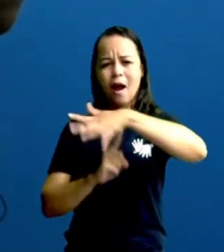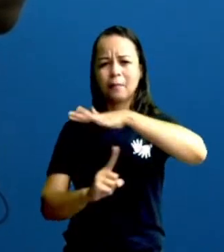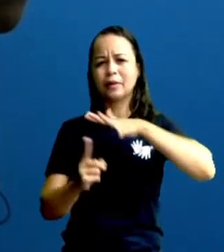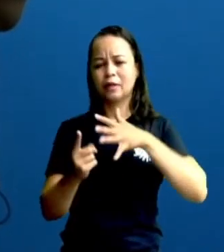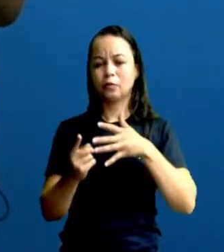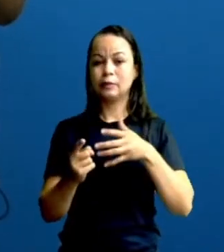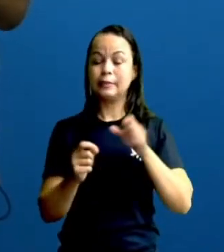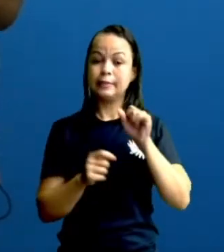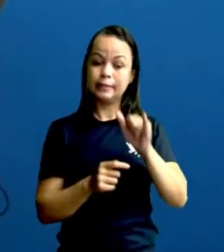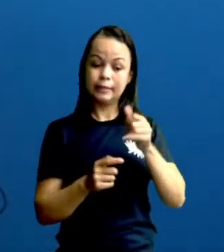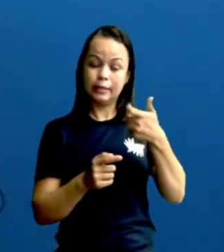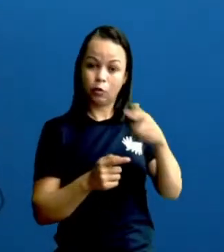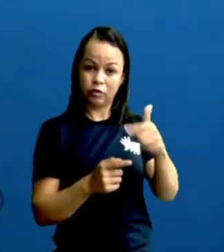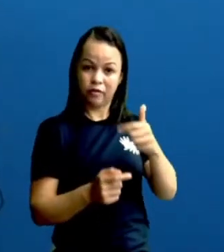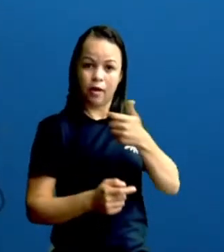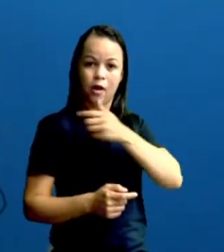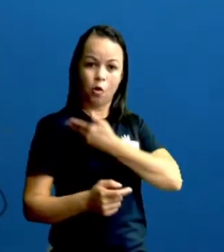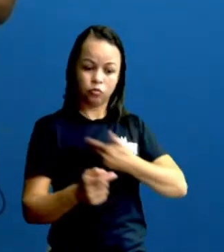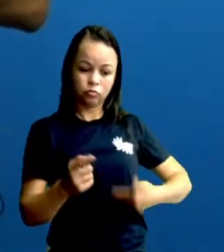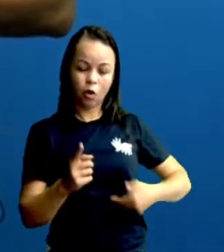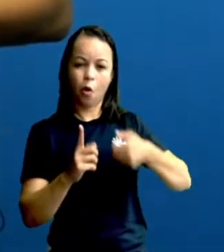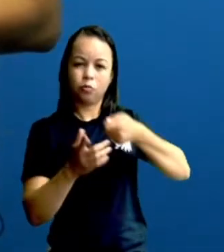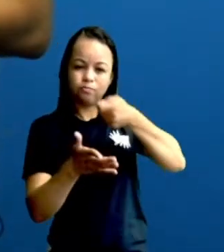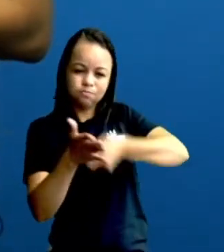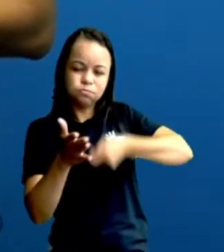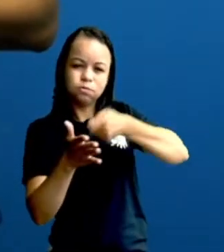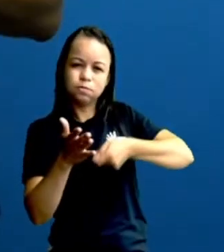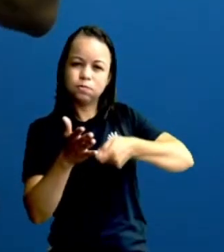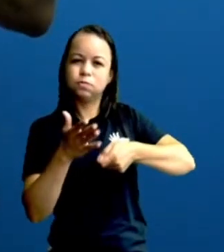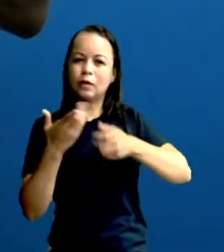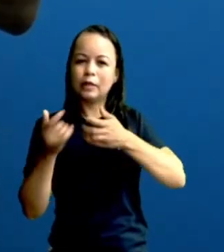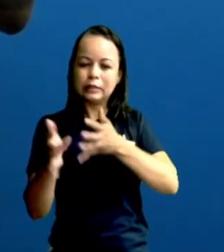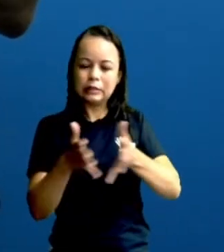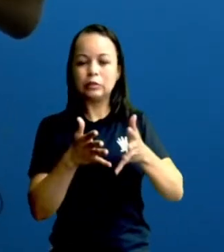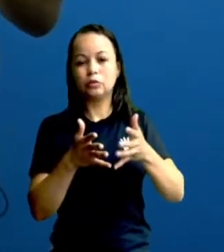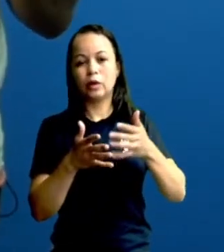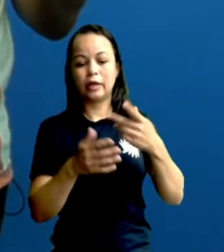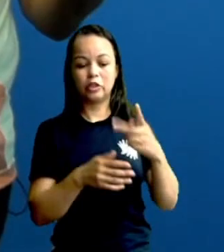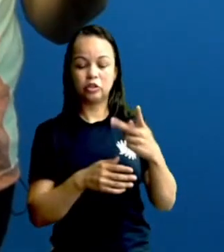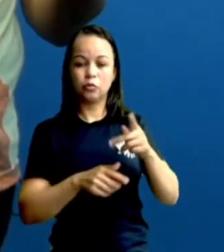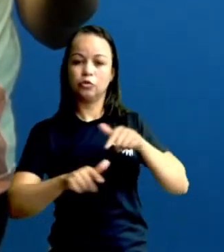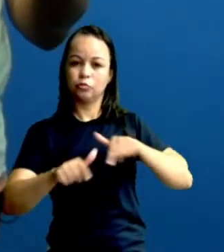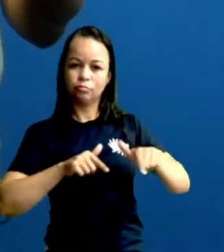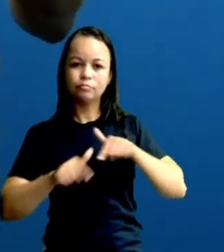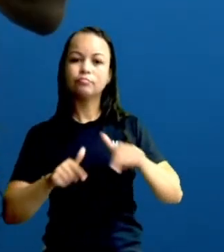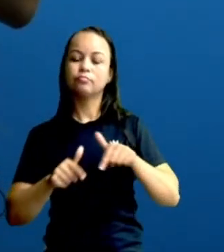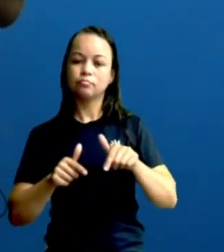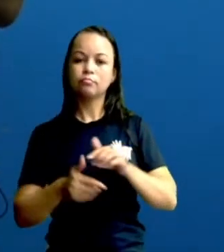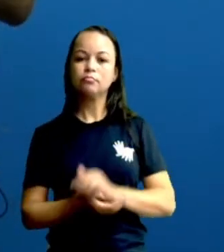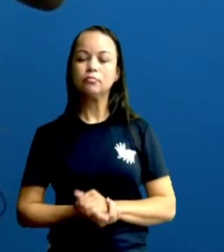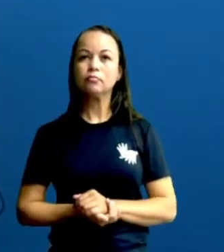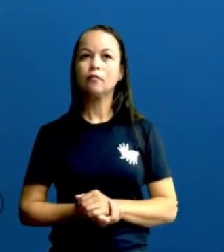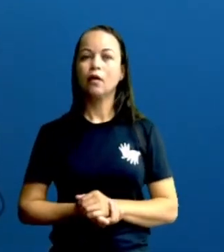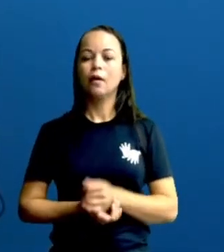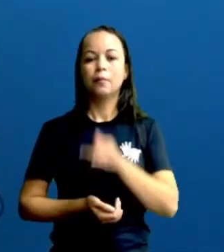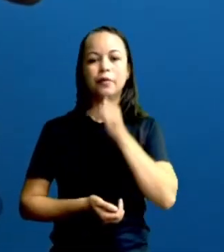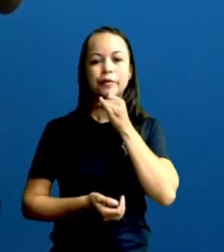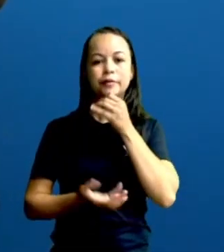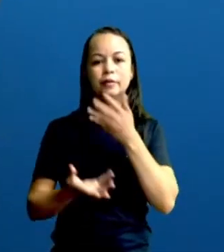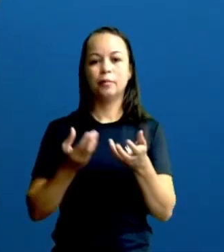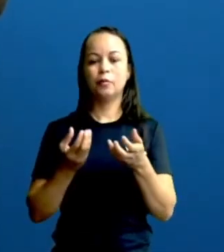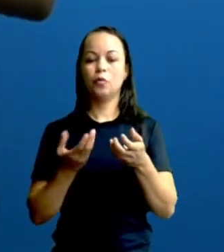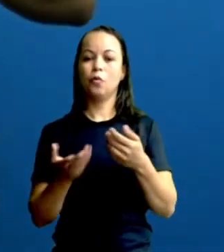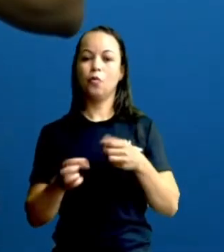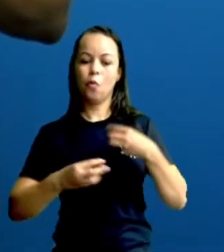rigorosa dos órgãos competentes que tem a ver com as questões do trabalho, as questões trabalhistas, como o próprio